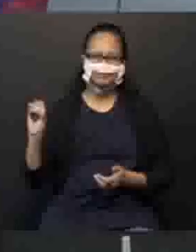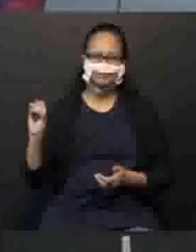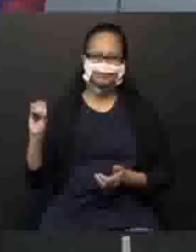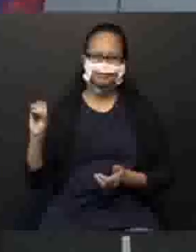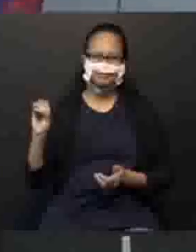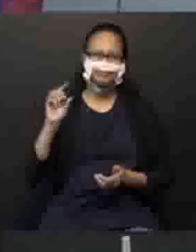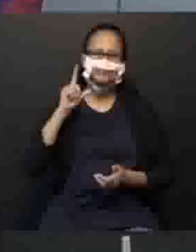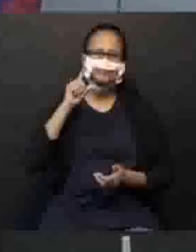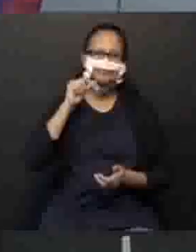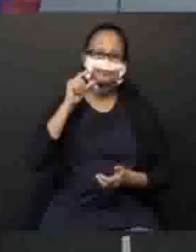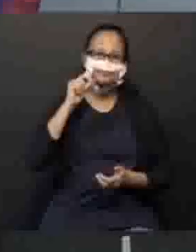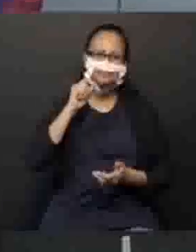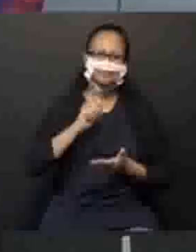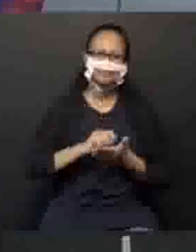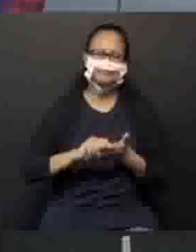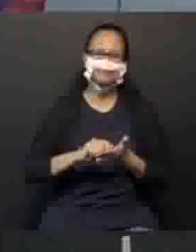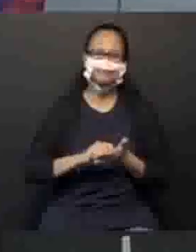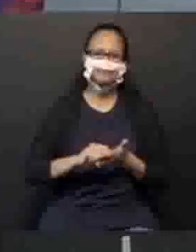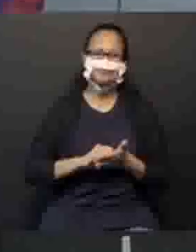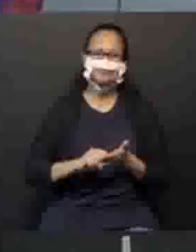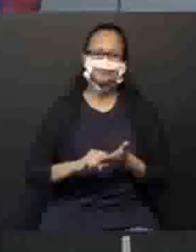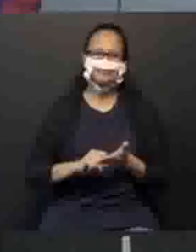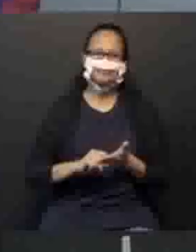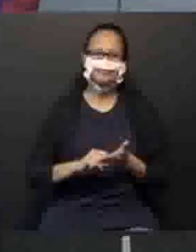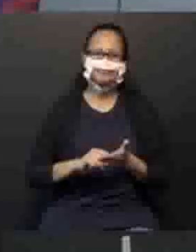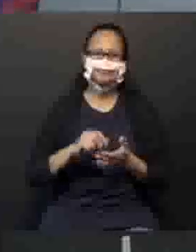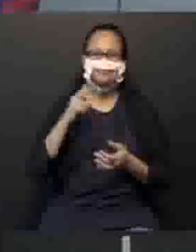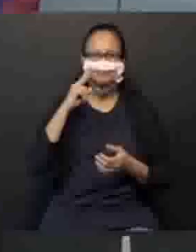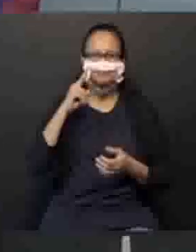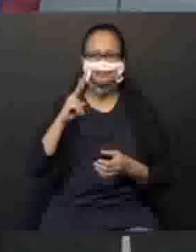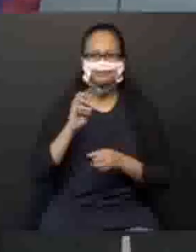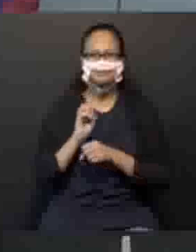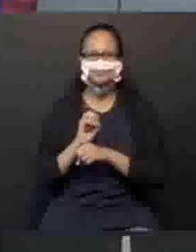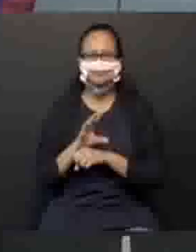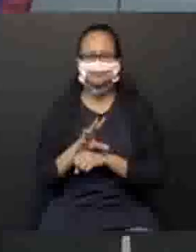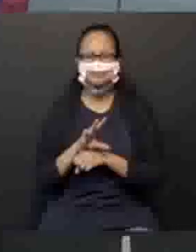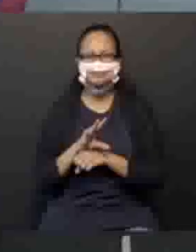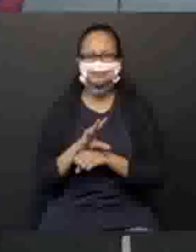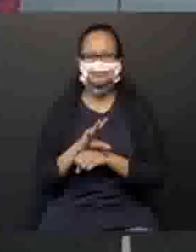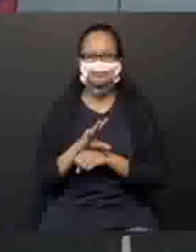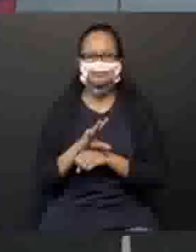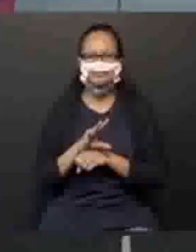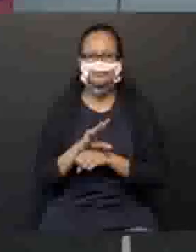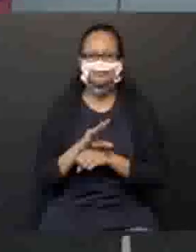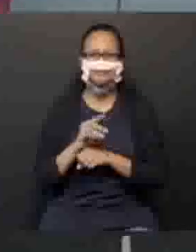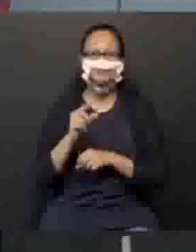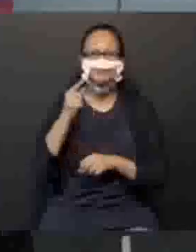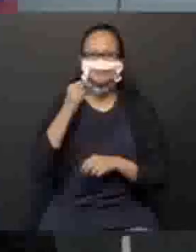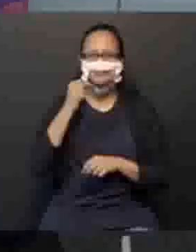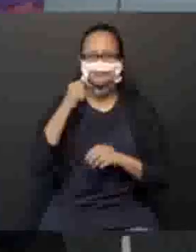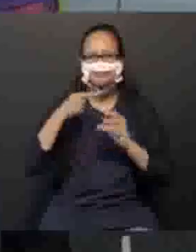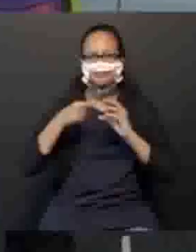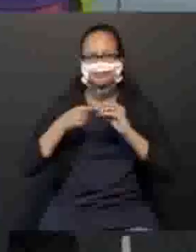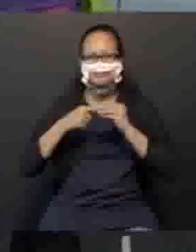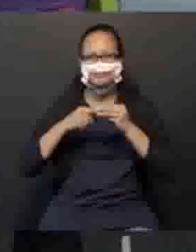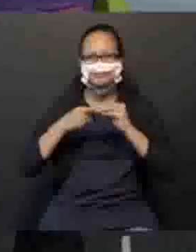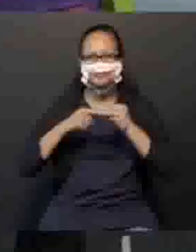lápis borracha. Olha, uma dica, crianças, deixem os lápis apontados.